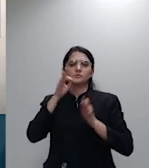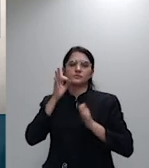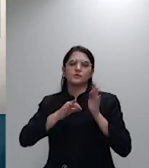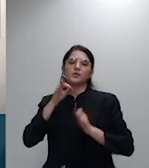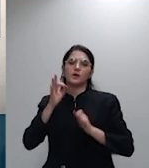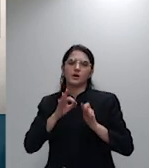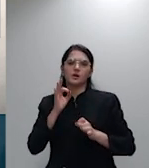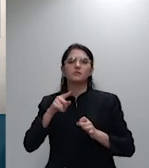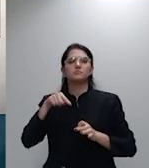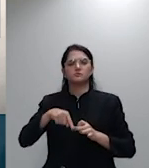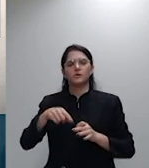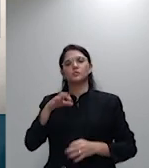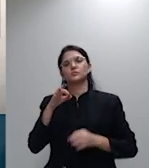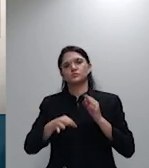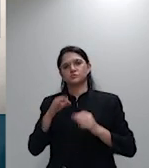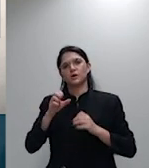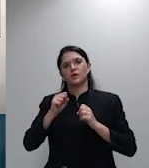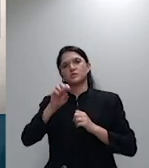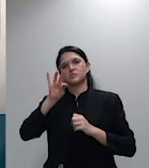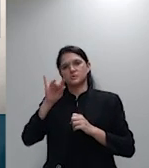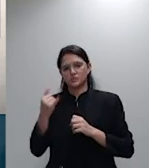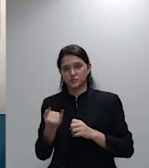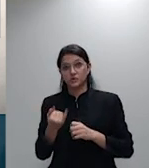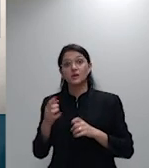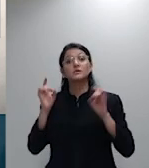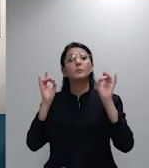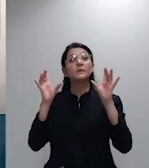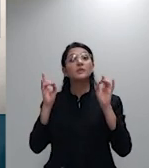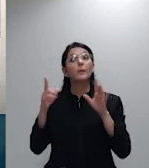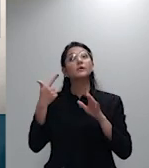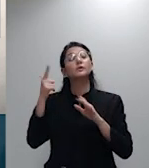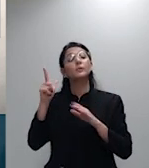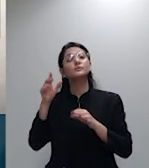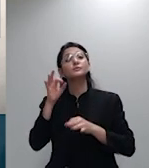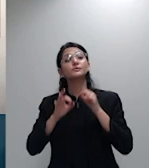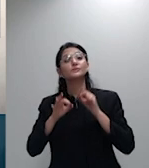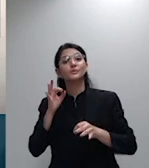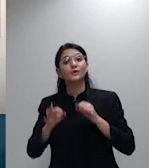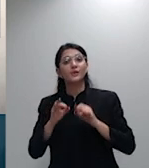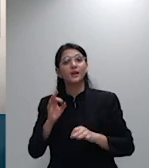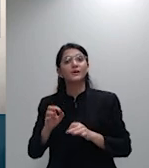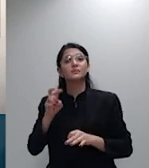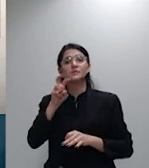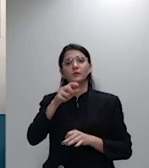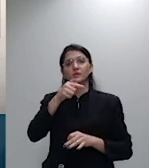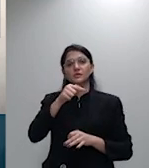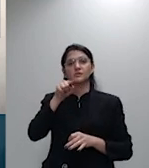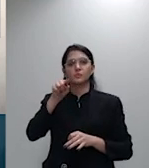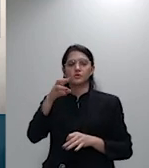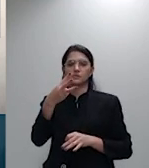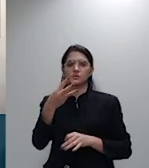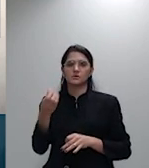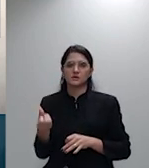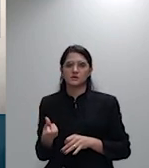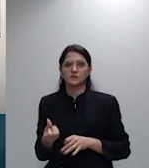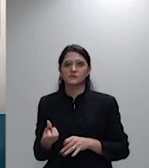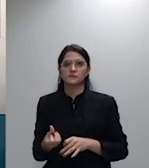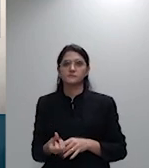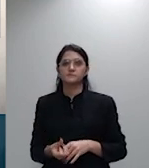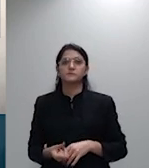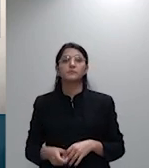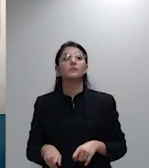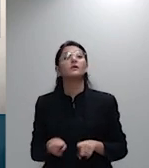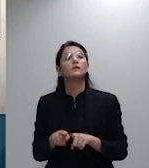que havia considerado lícito 57.36 o tribunal reformou a sentença para anular o